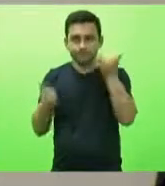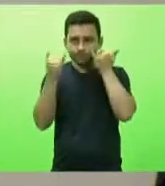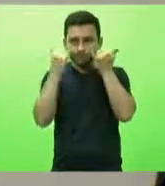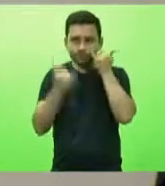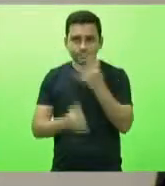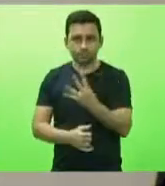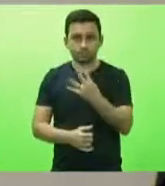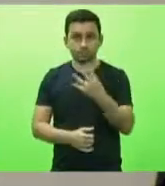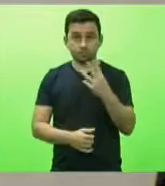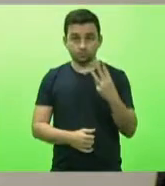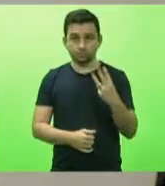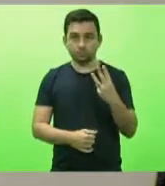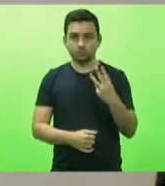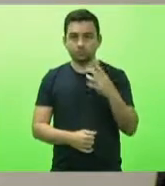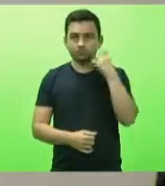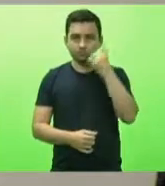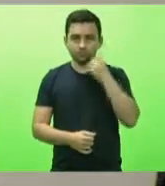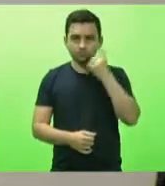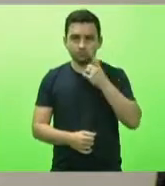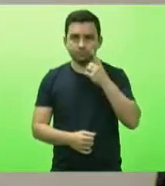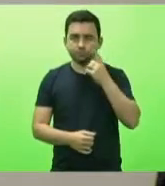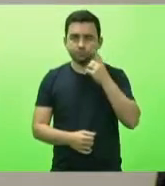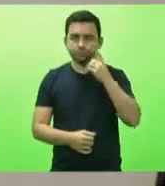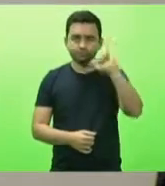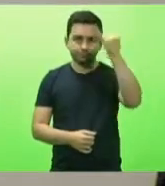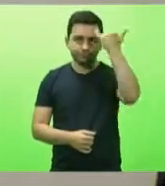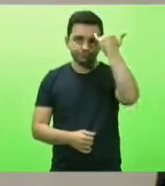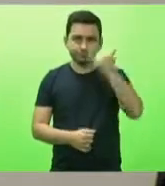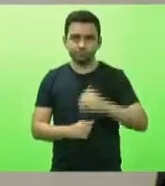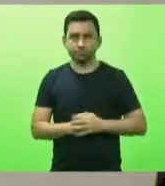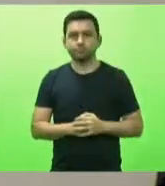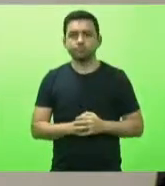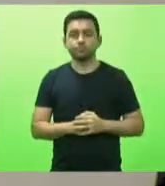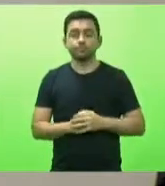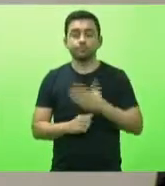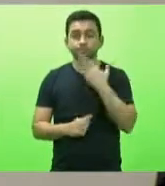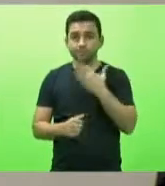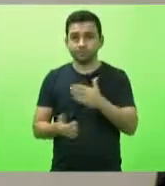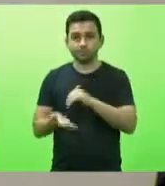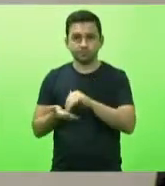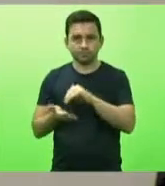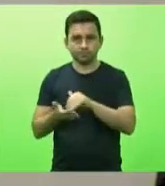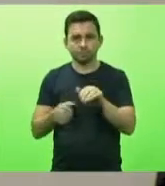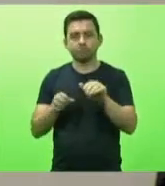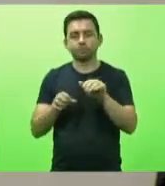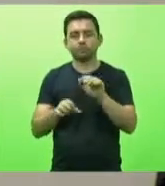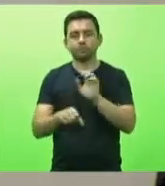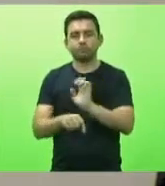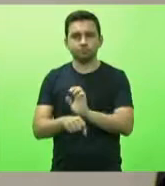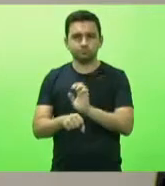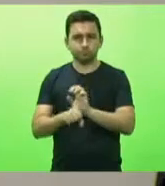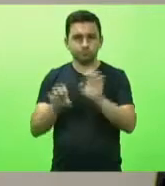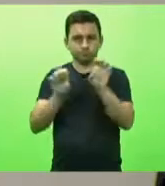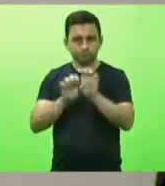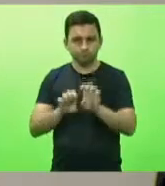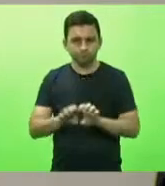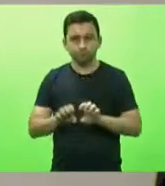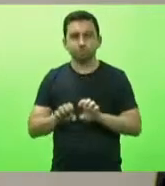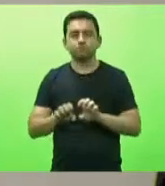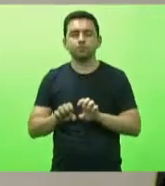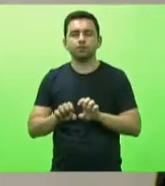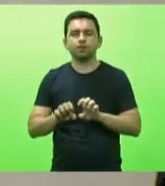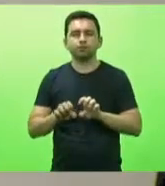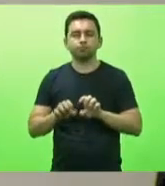43 ao autor do deputado Jair Mioto, solicitando ao secretário de Estado da Infraestrutura e Mobilidade informações acerca dos radares eletrônicos